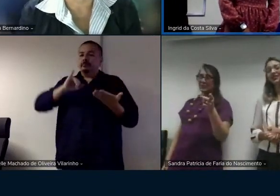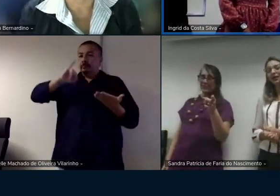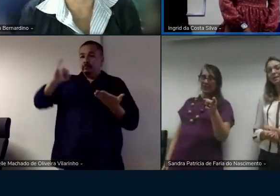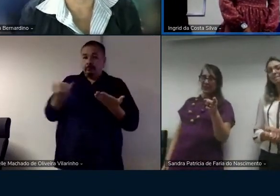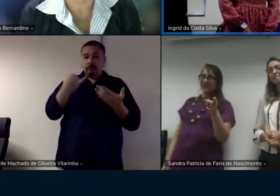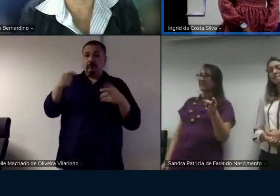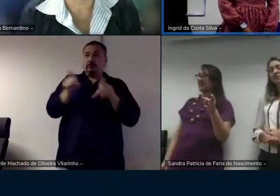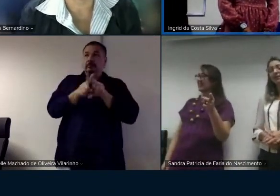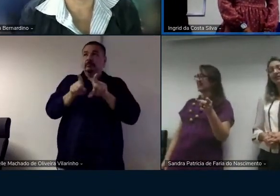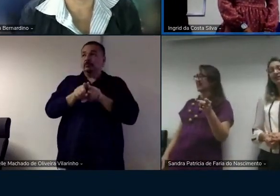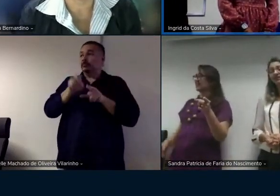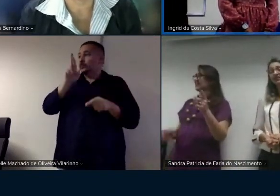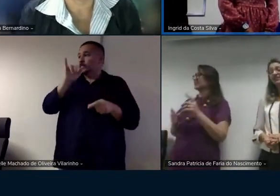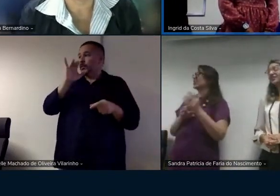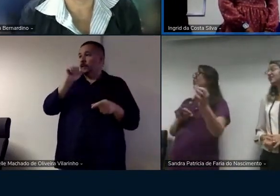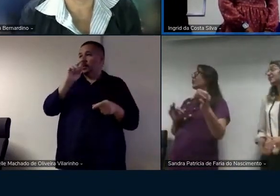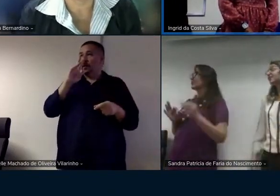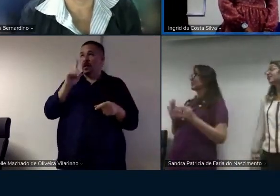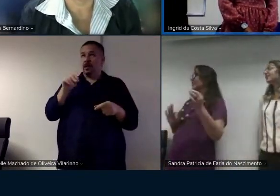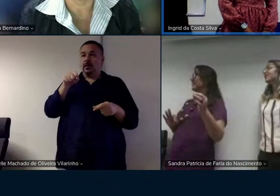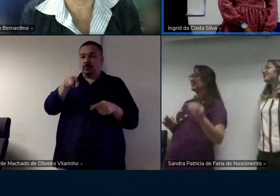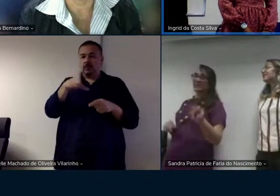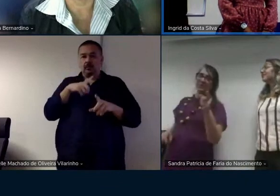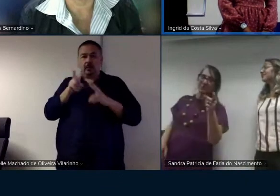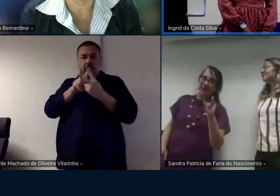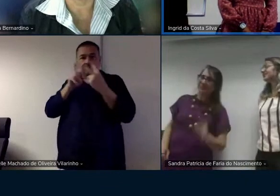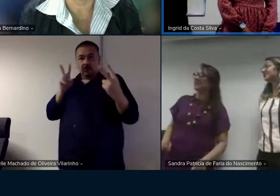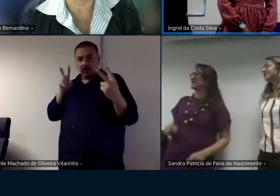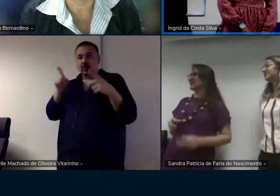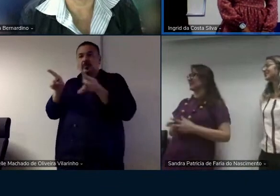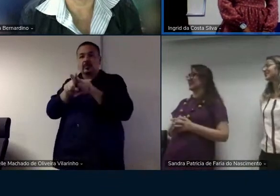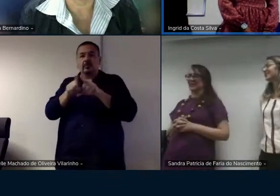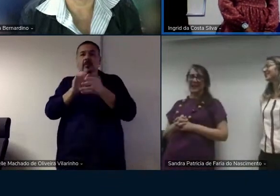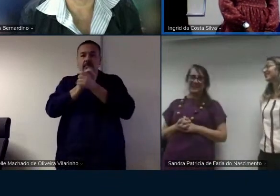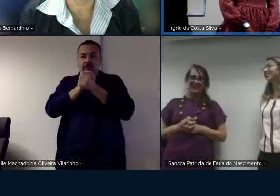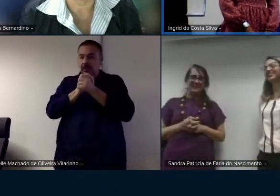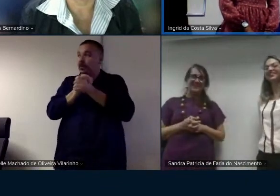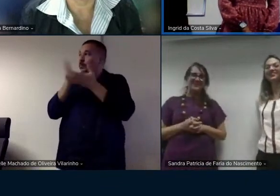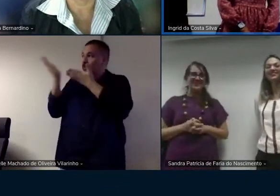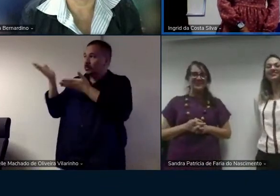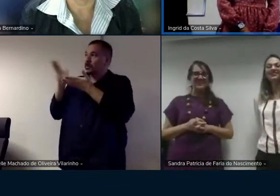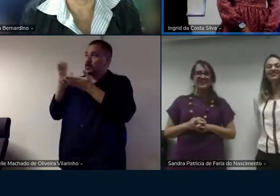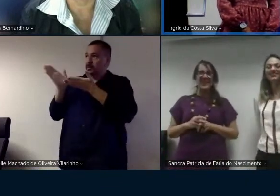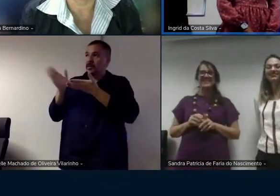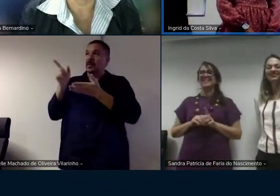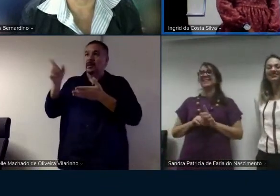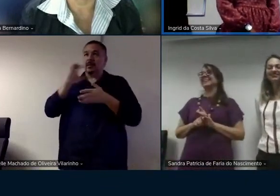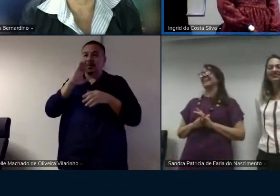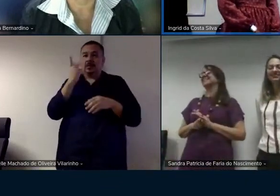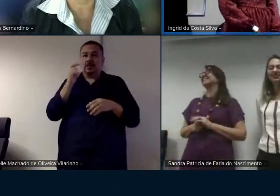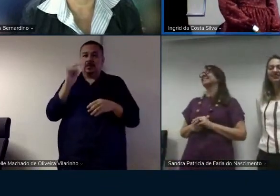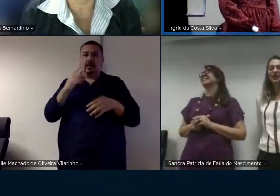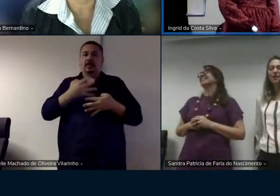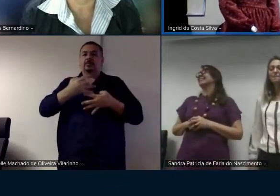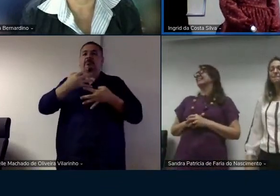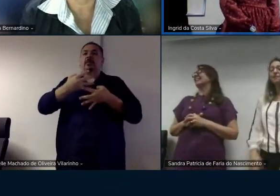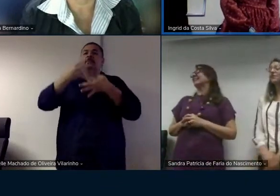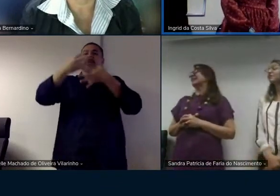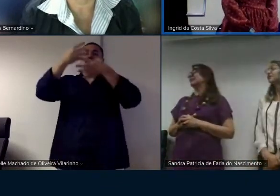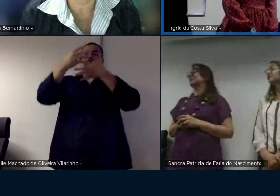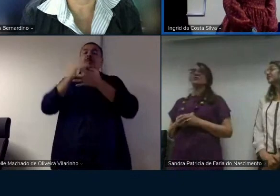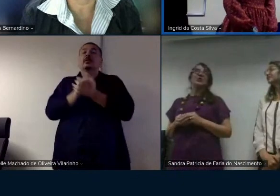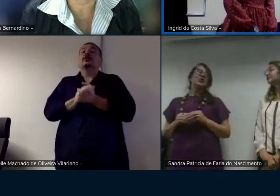aproveitando dizendo que o Ricardo que tá aqui de longe a distância também parabenizou você já ali no chat né Ricardo